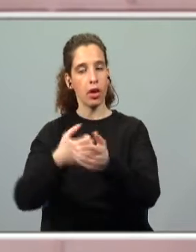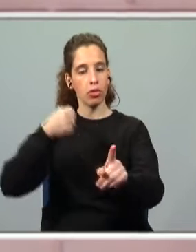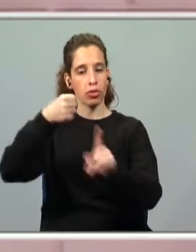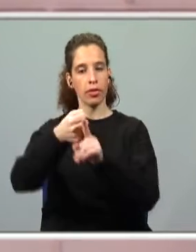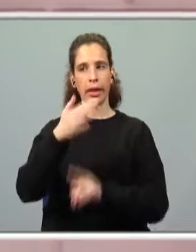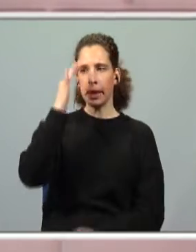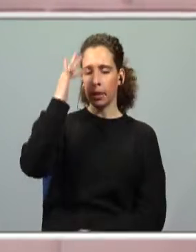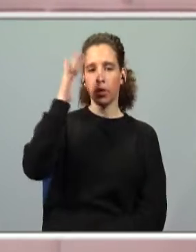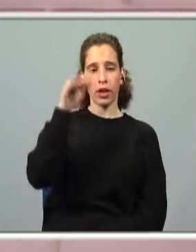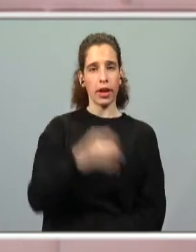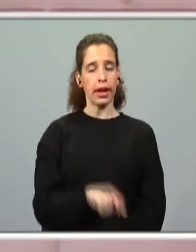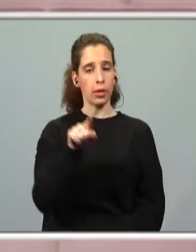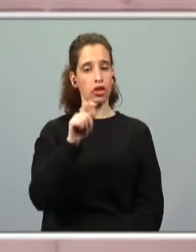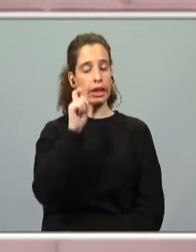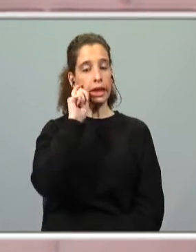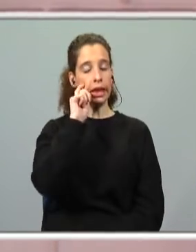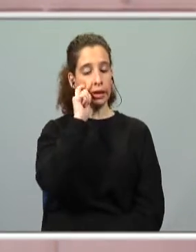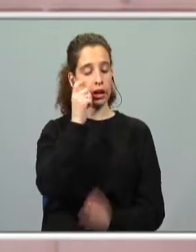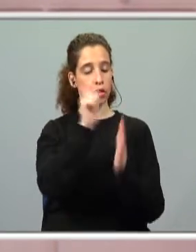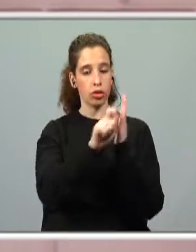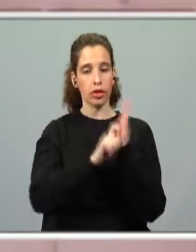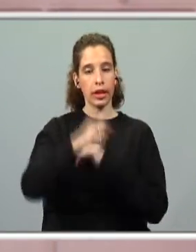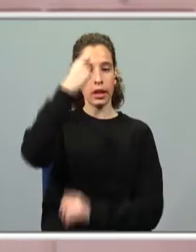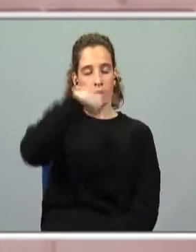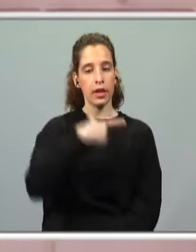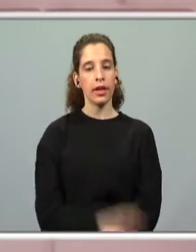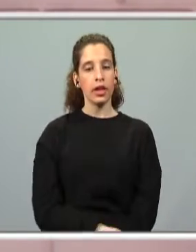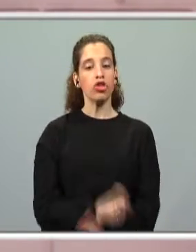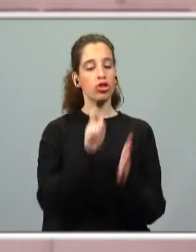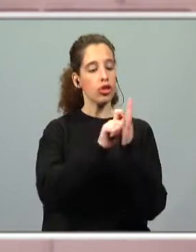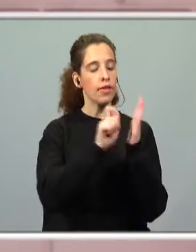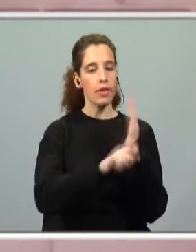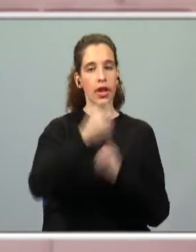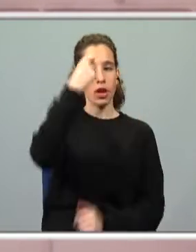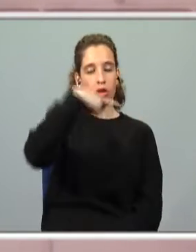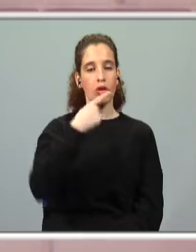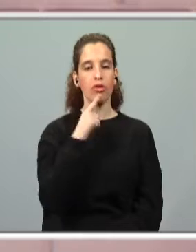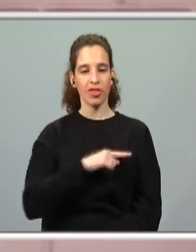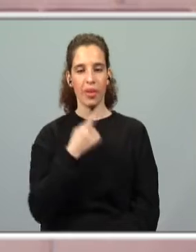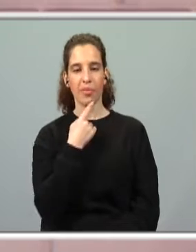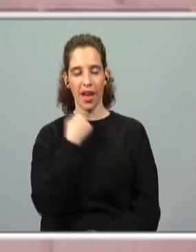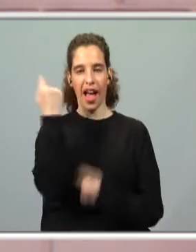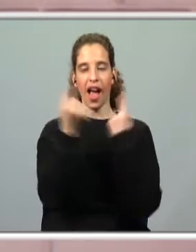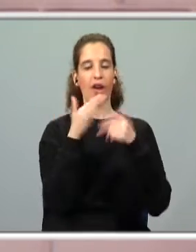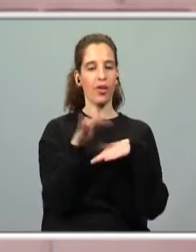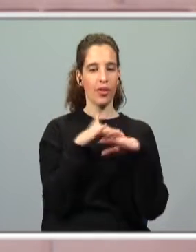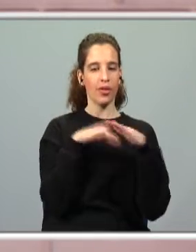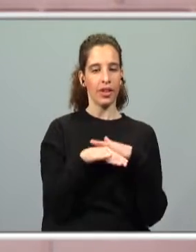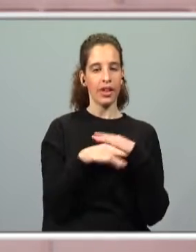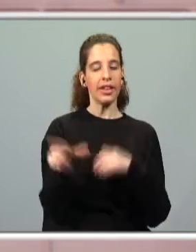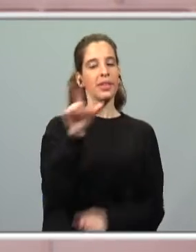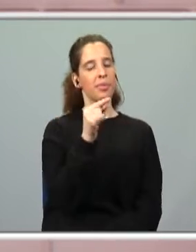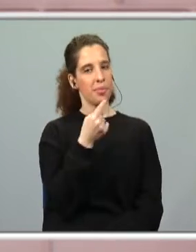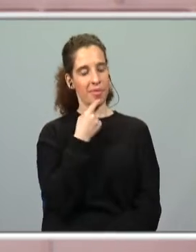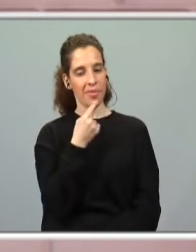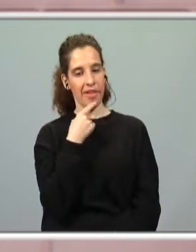que eram eles os autores da história e ir o quê? Ir reescrevê-la. Já percebi que alguns de vocês o fizeram e também